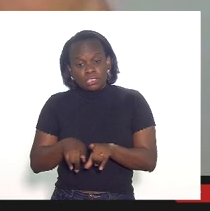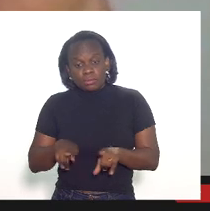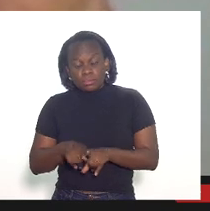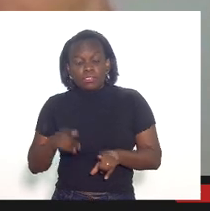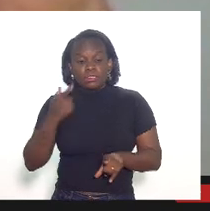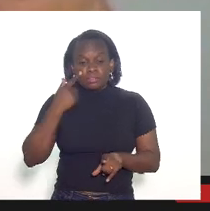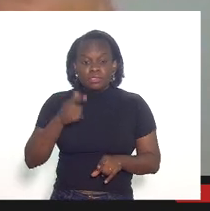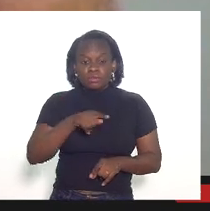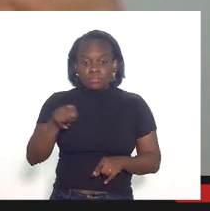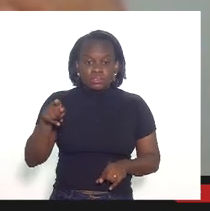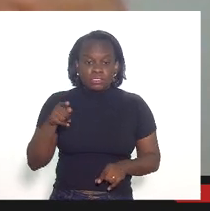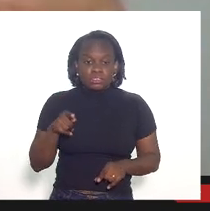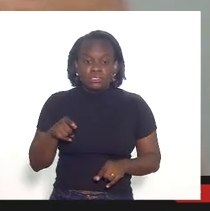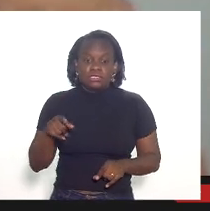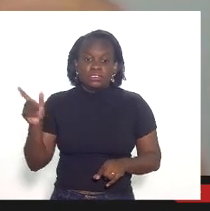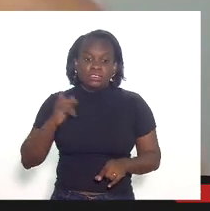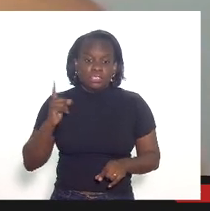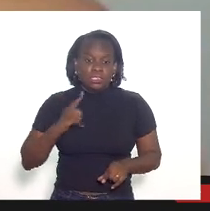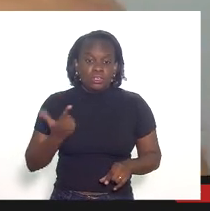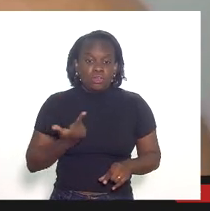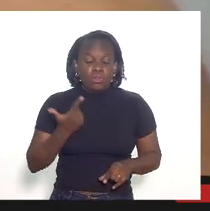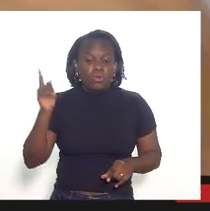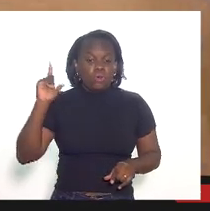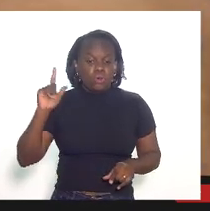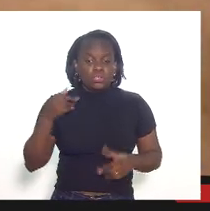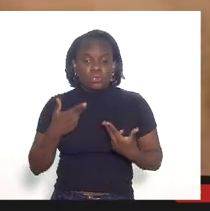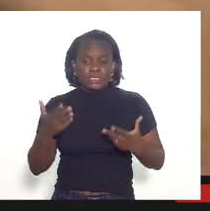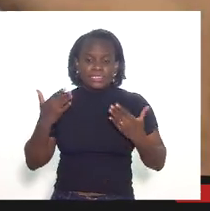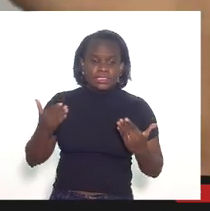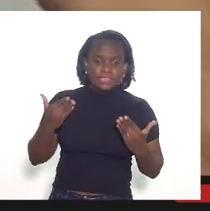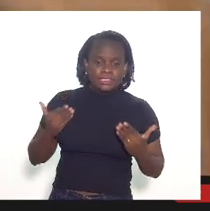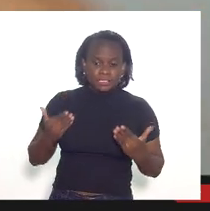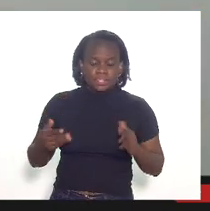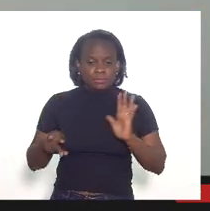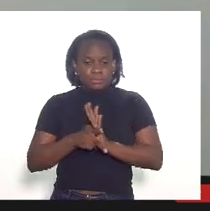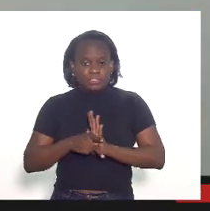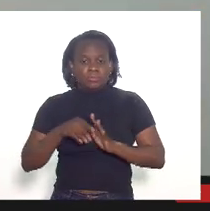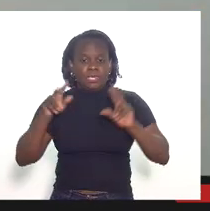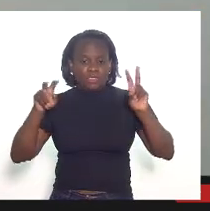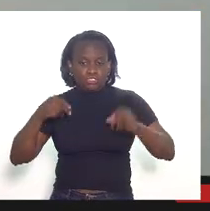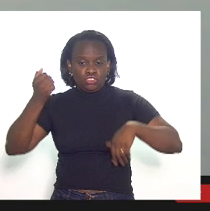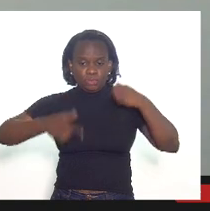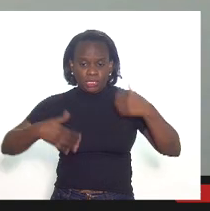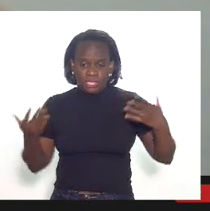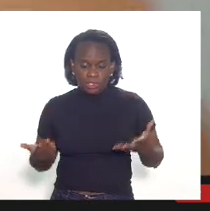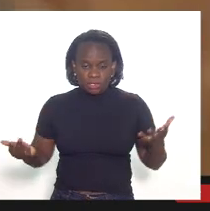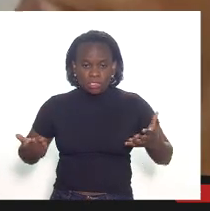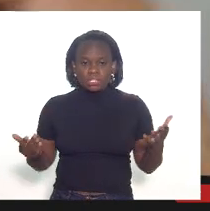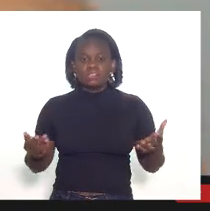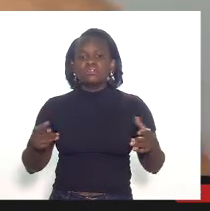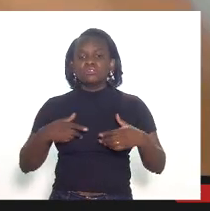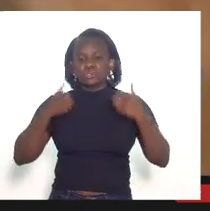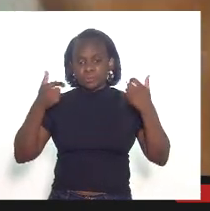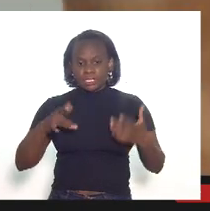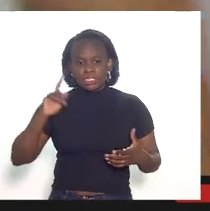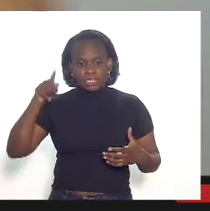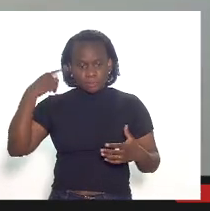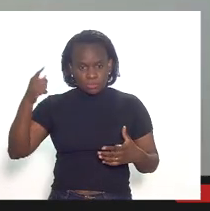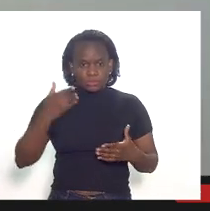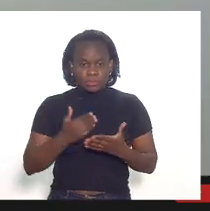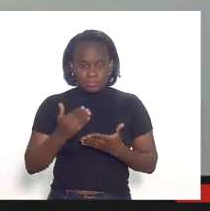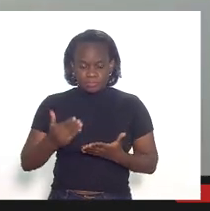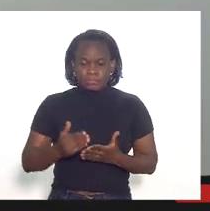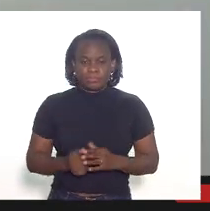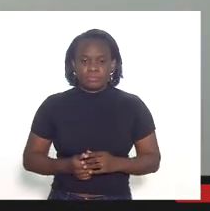dizer para os senhores que existem outras inseguranças por trás desses assuntos que nós estamos trazendo agora e eu vou falar delas um pouco mais à